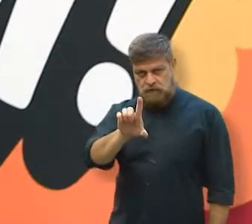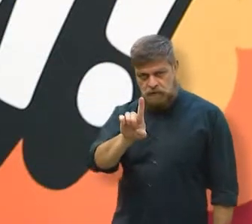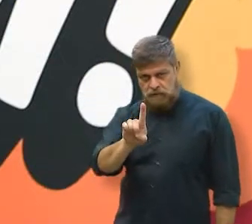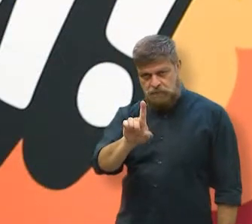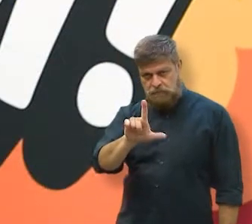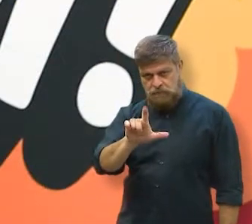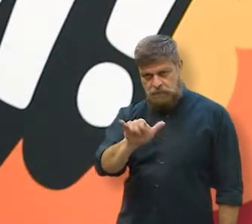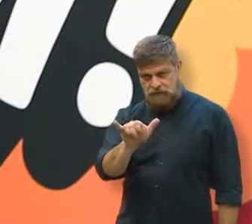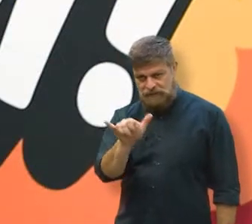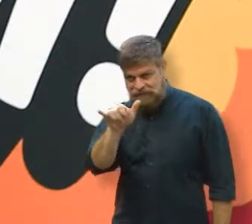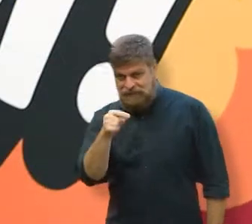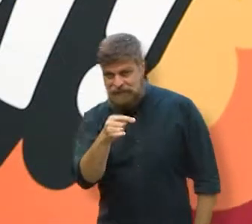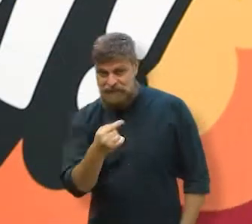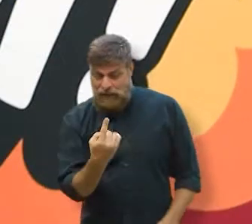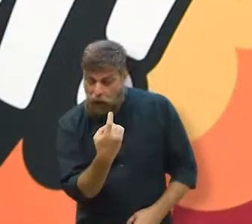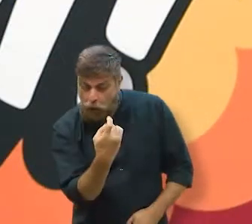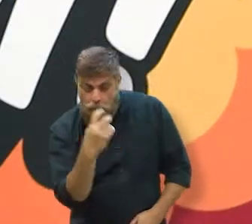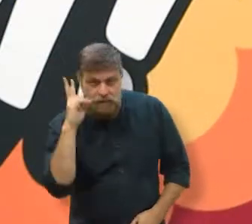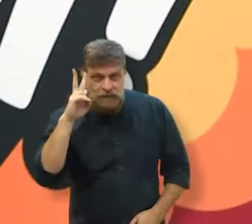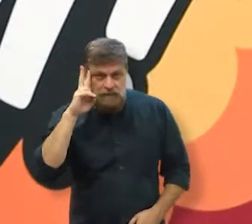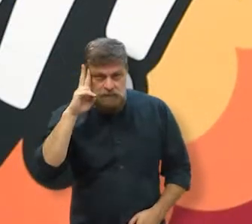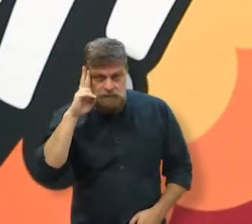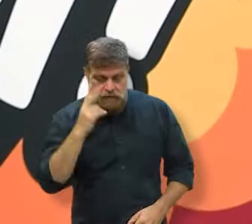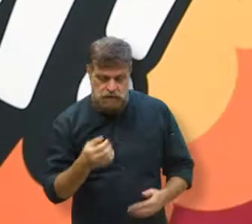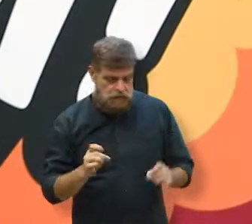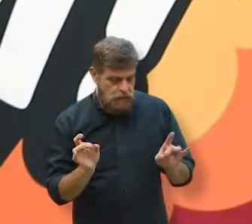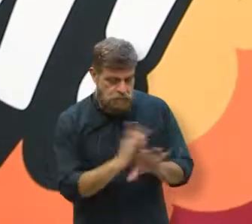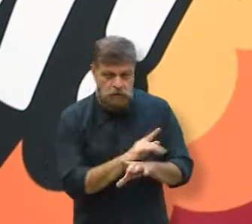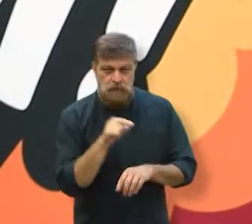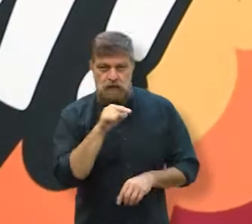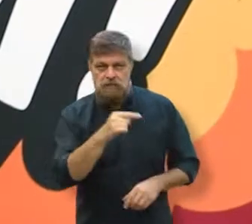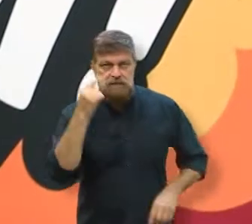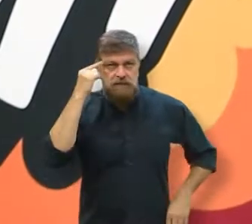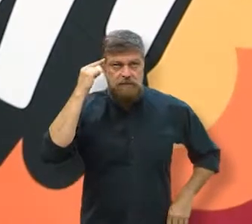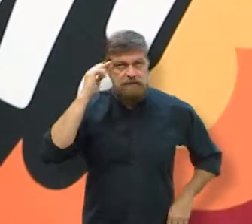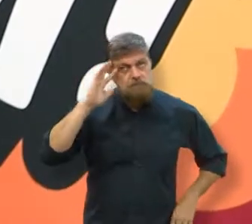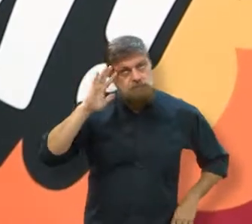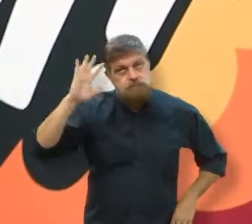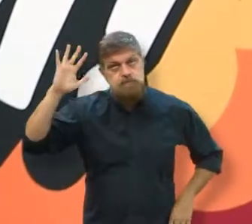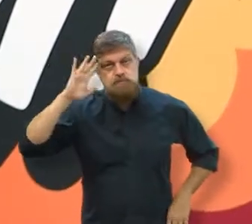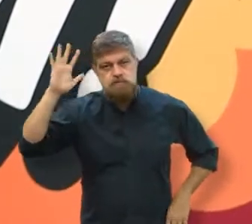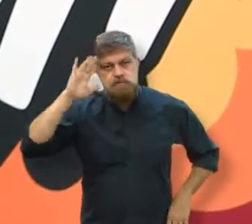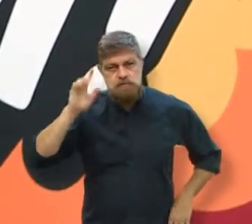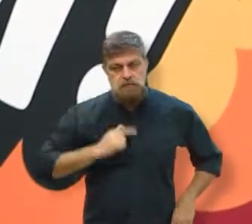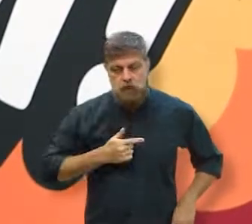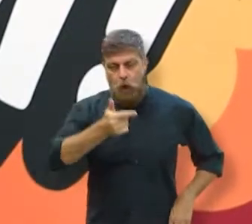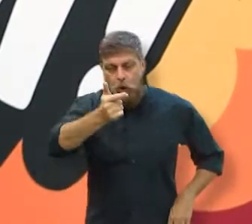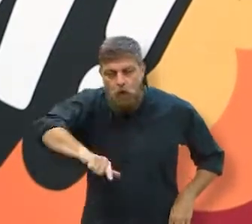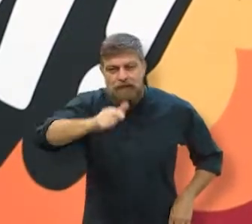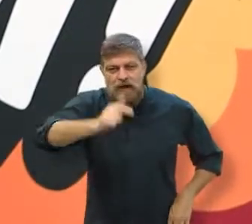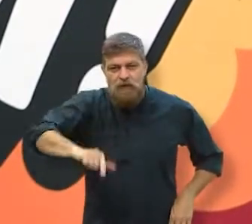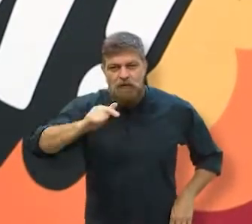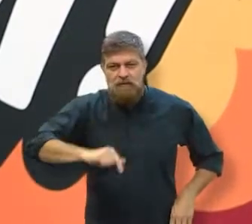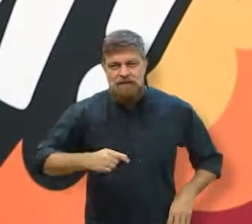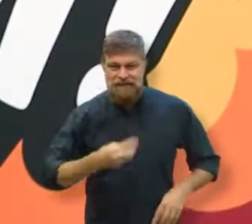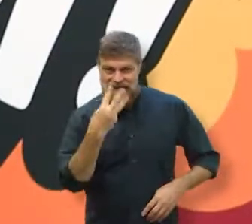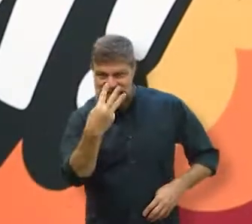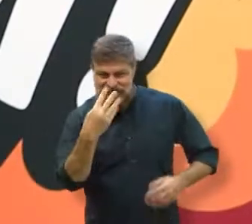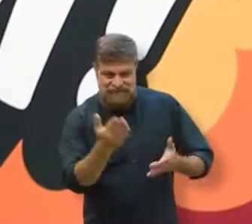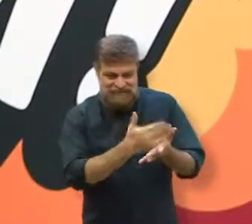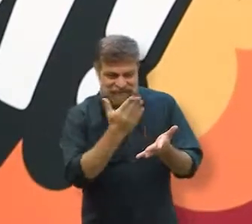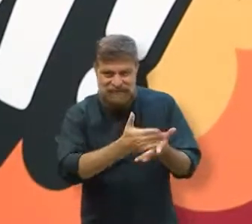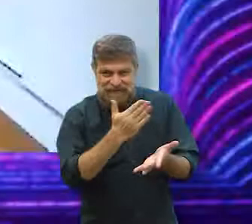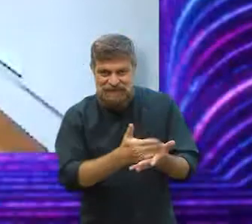única? Ou você aí, na sua cabeça, é uma história expandida, que dá para virar uma série, uma saga, uma